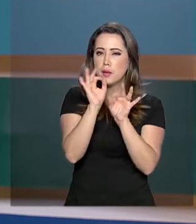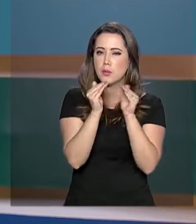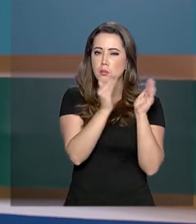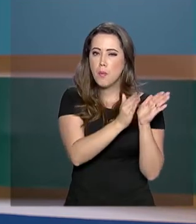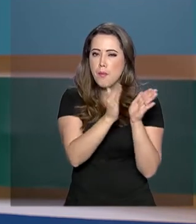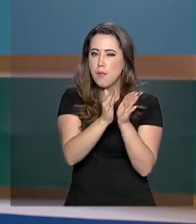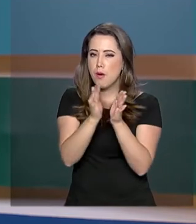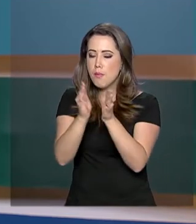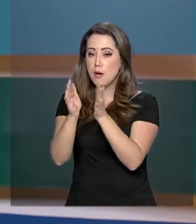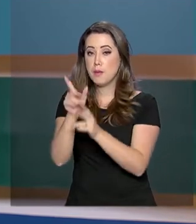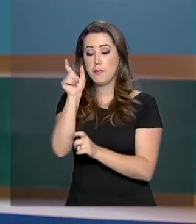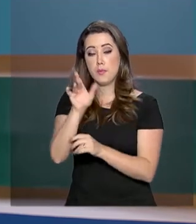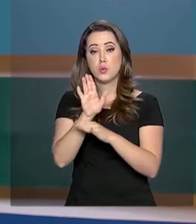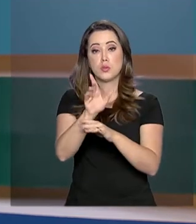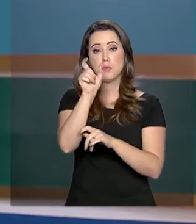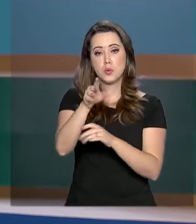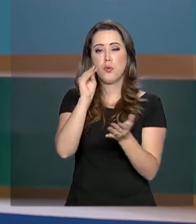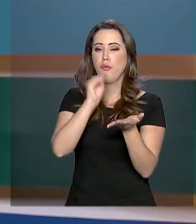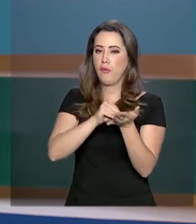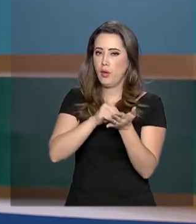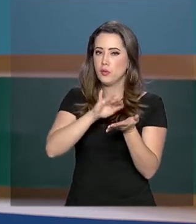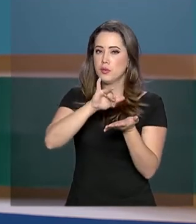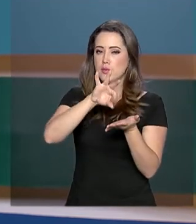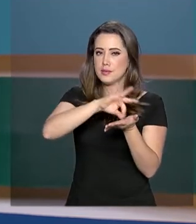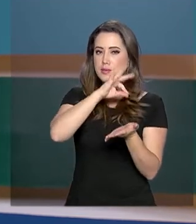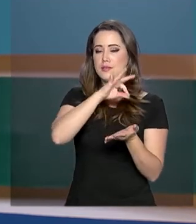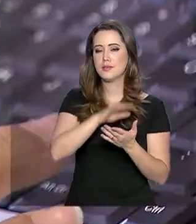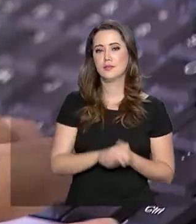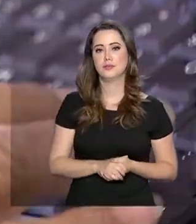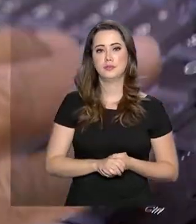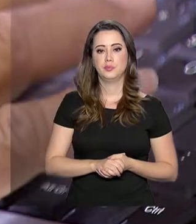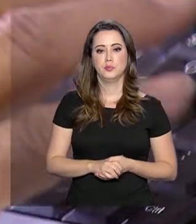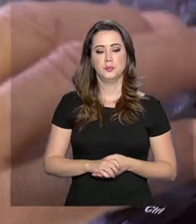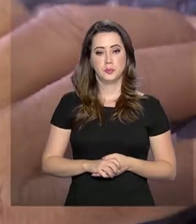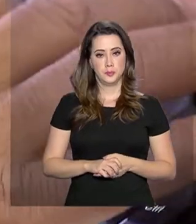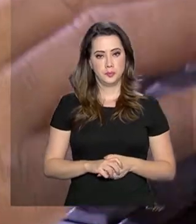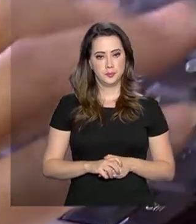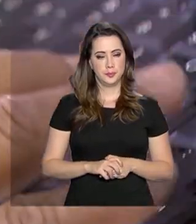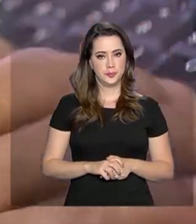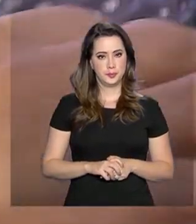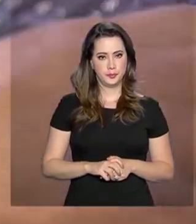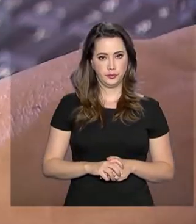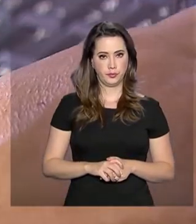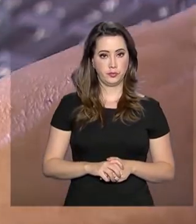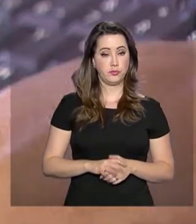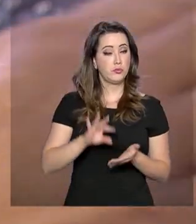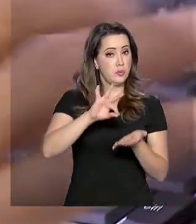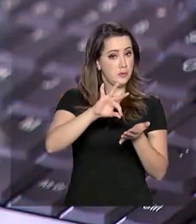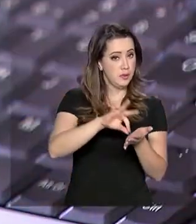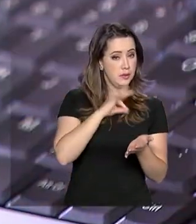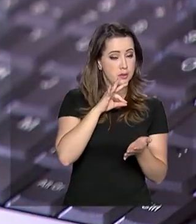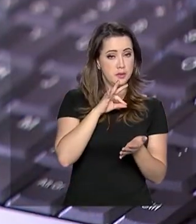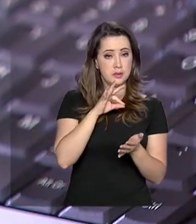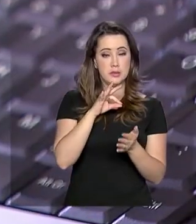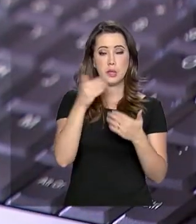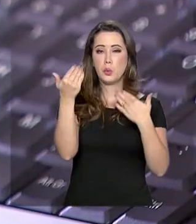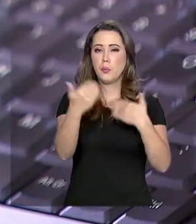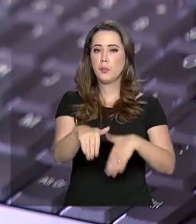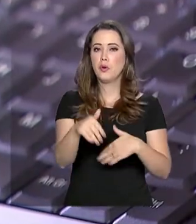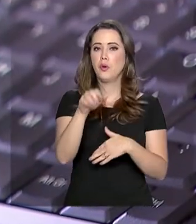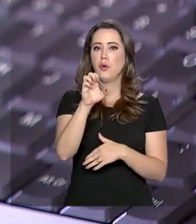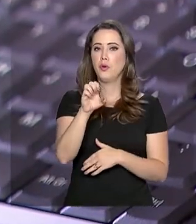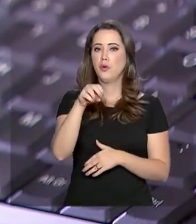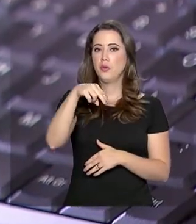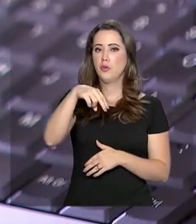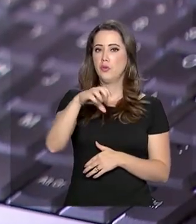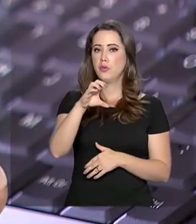ajudar quem ainda não se inscreveu. Confira com a gente. A inscrição para o Exame Nacional para a Certificação de